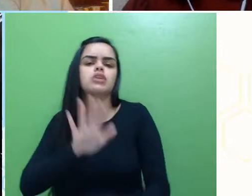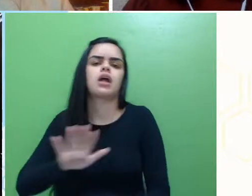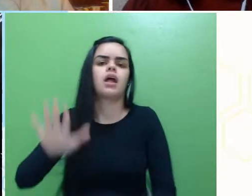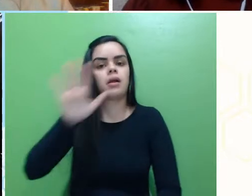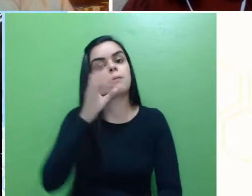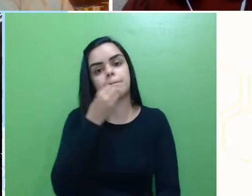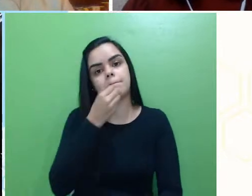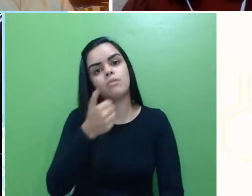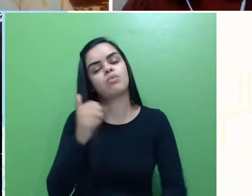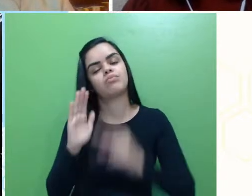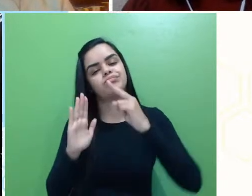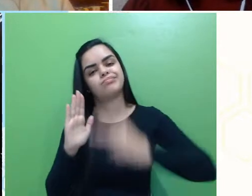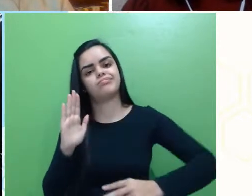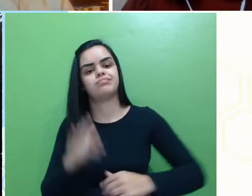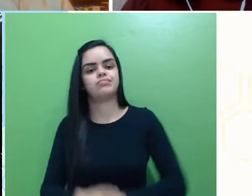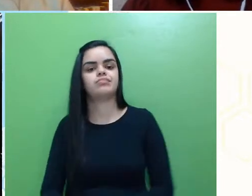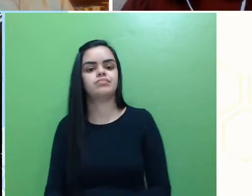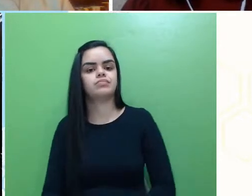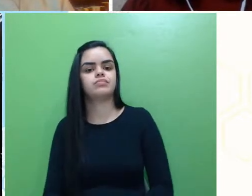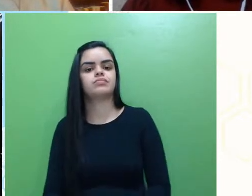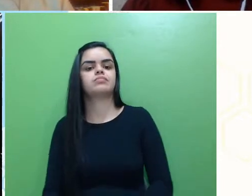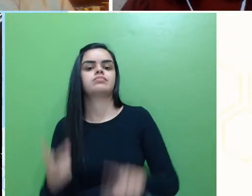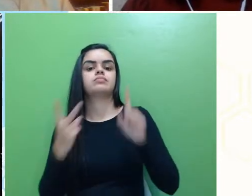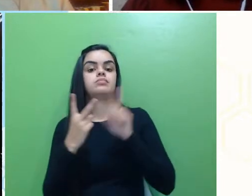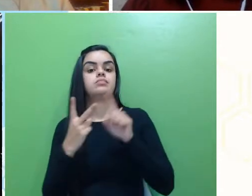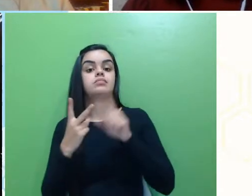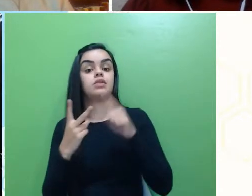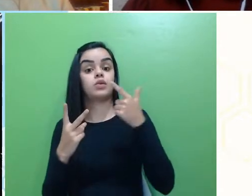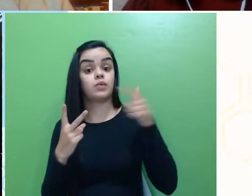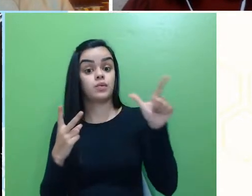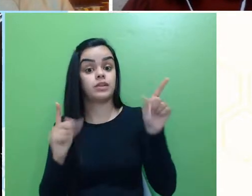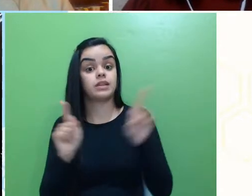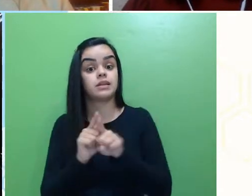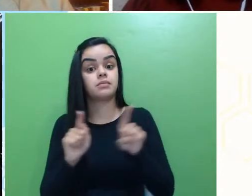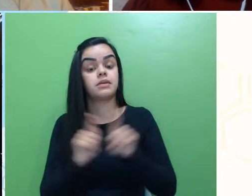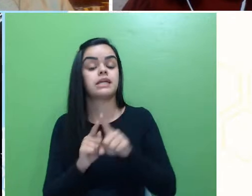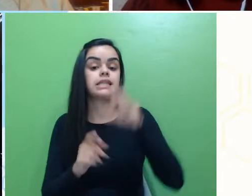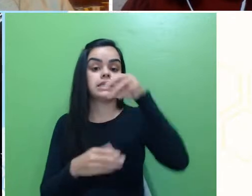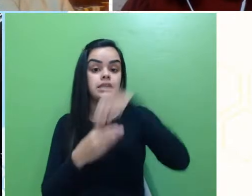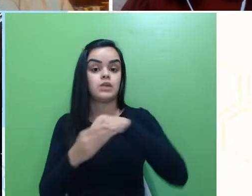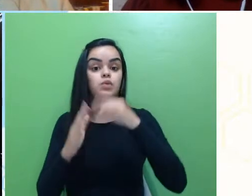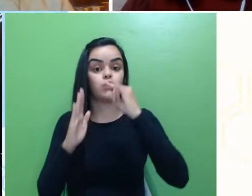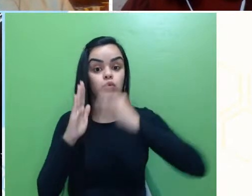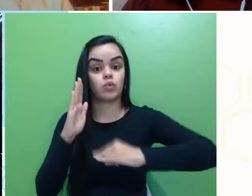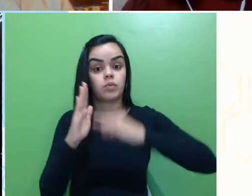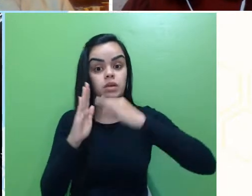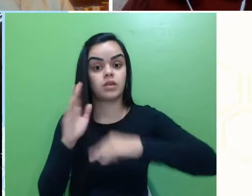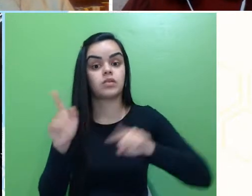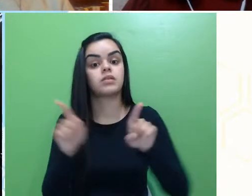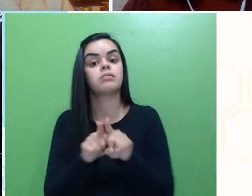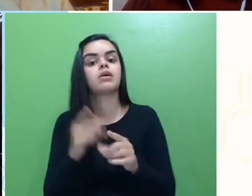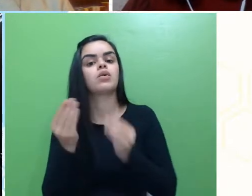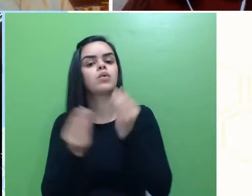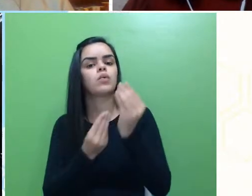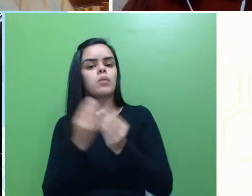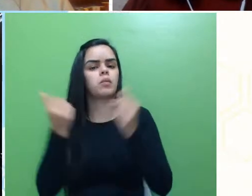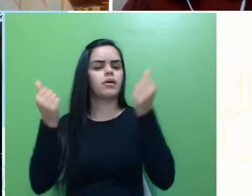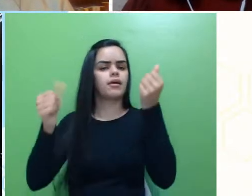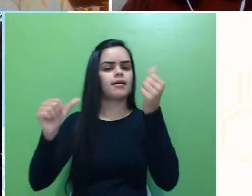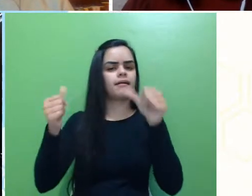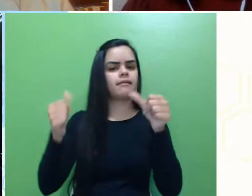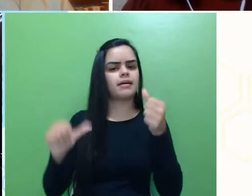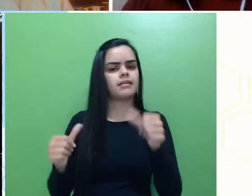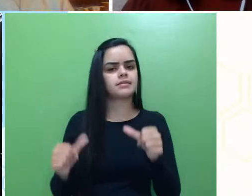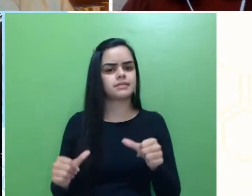evento, né? Outra questão, por exemplo, que está presente nesse documento também, né, é como que será feita a avaliação,